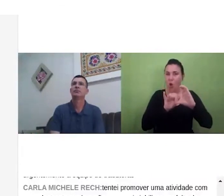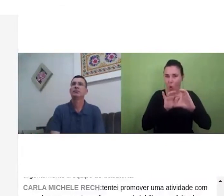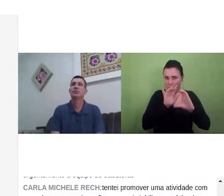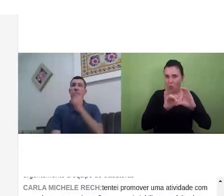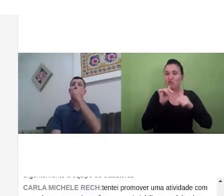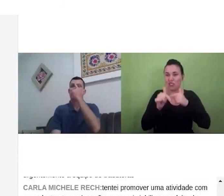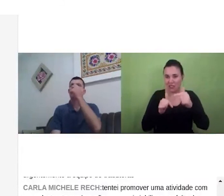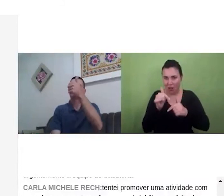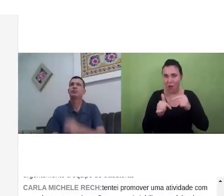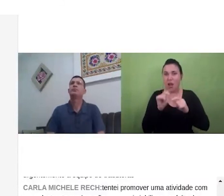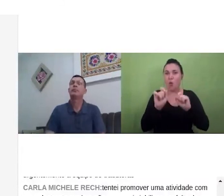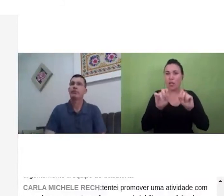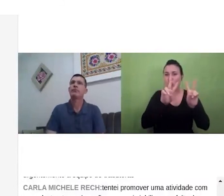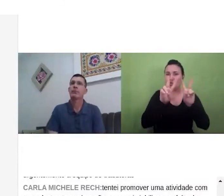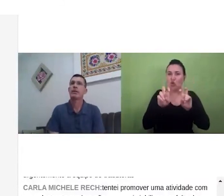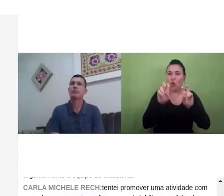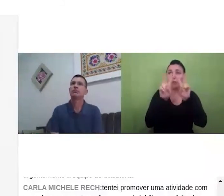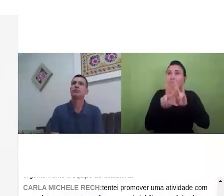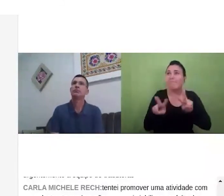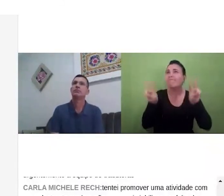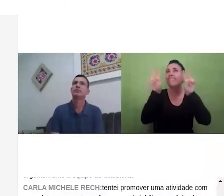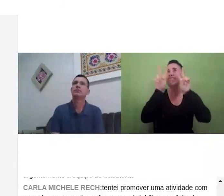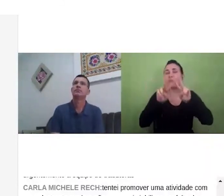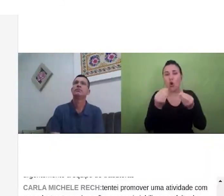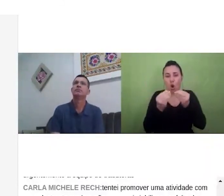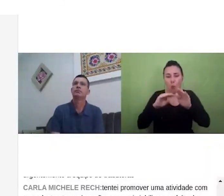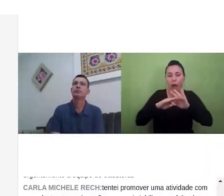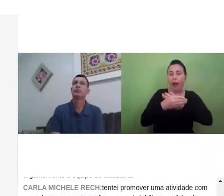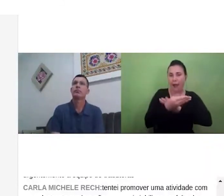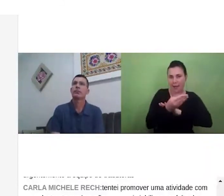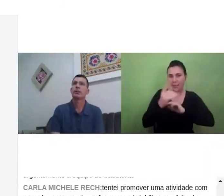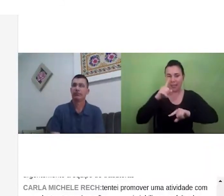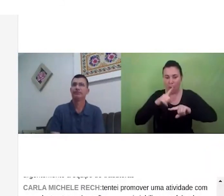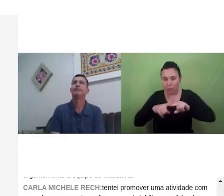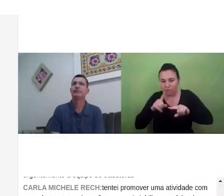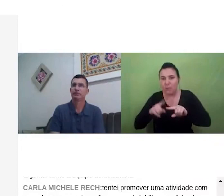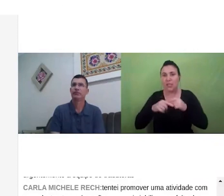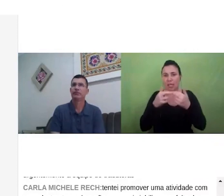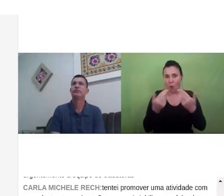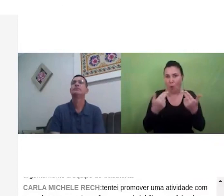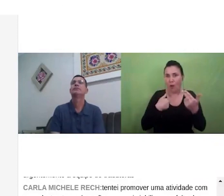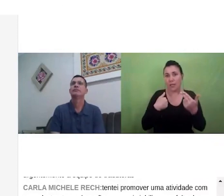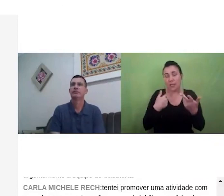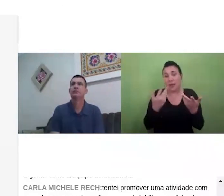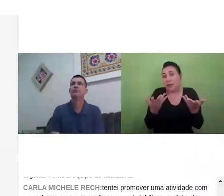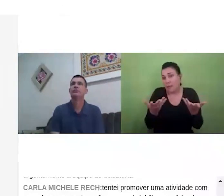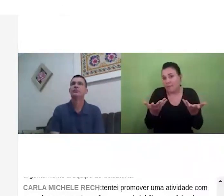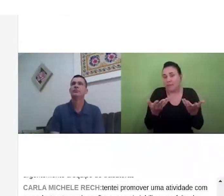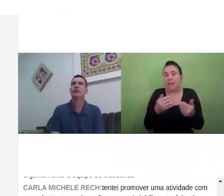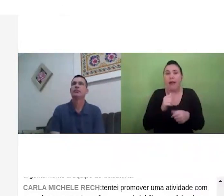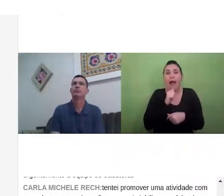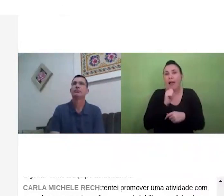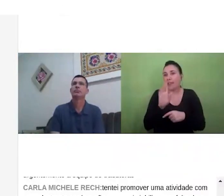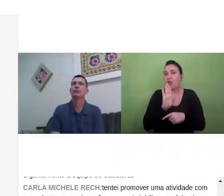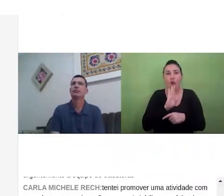visual como o educador pode se organizar melhor mesmo ainda não conhecendo a língua de sinais